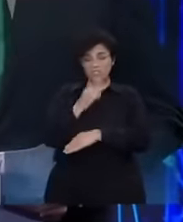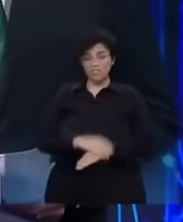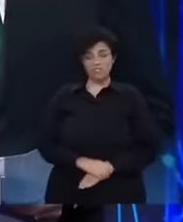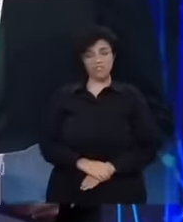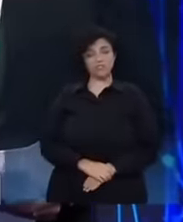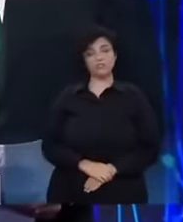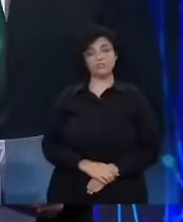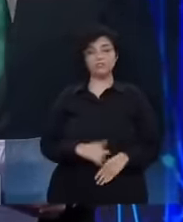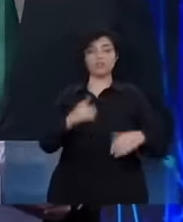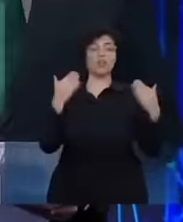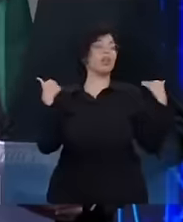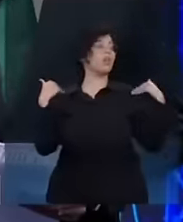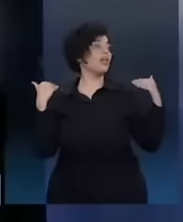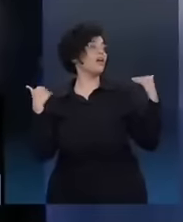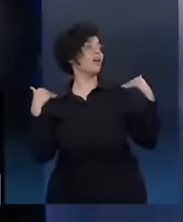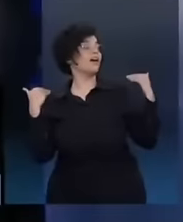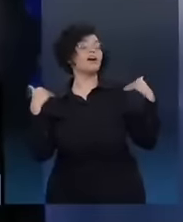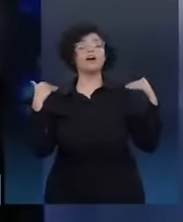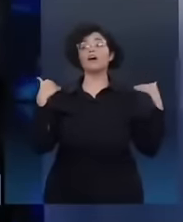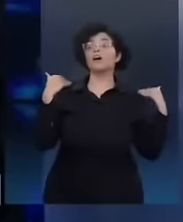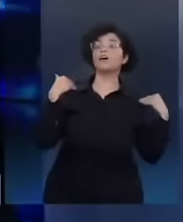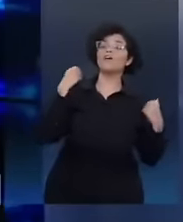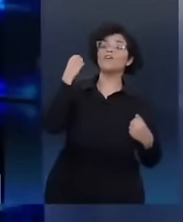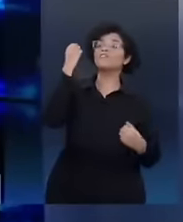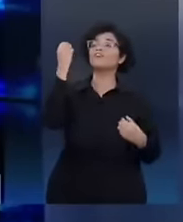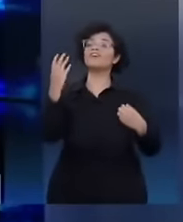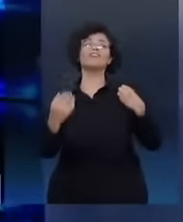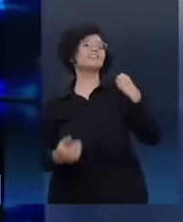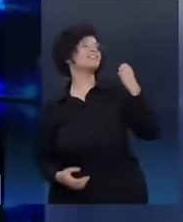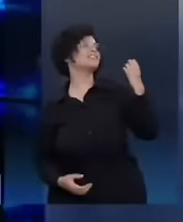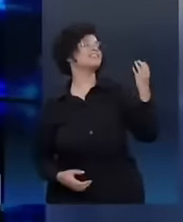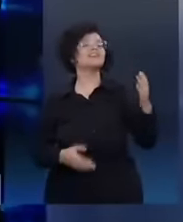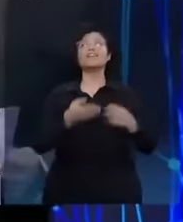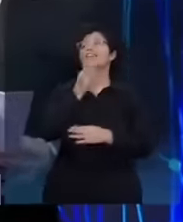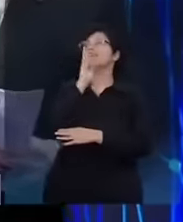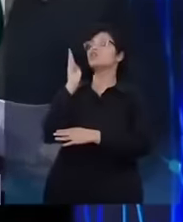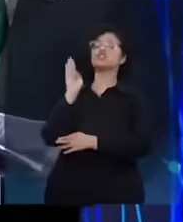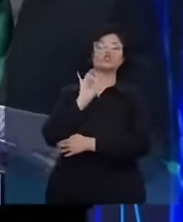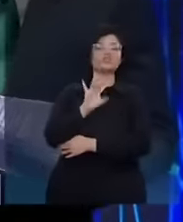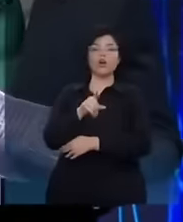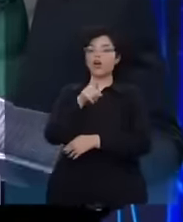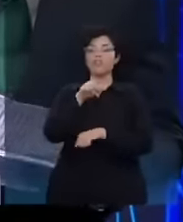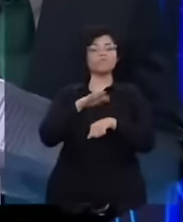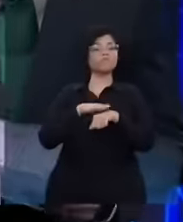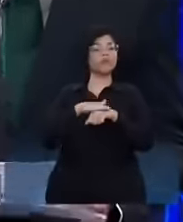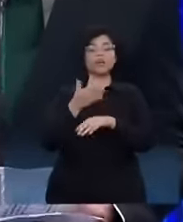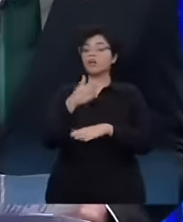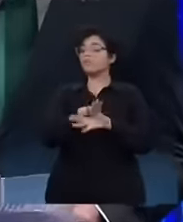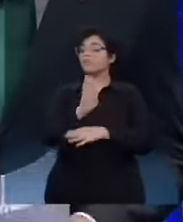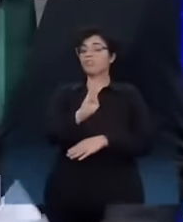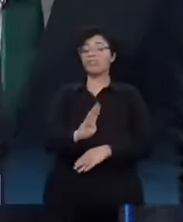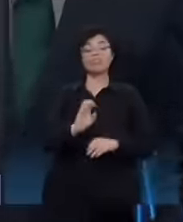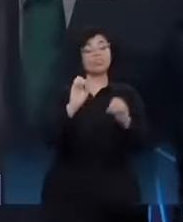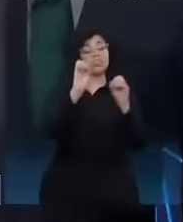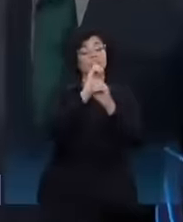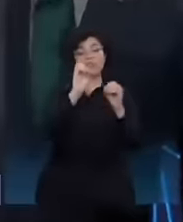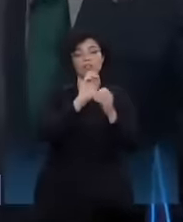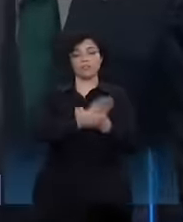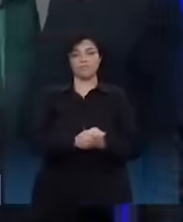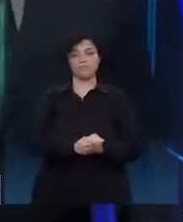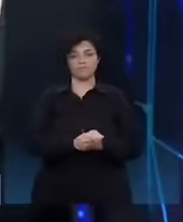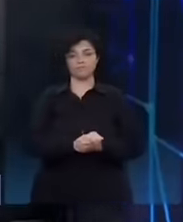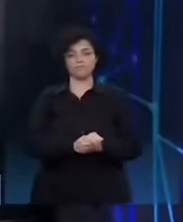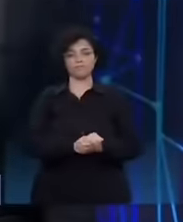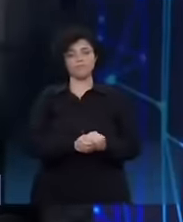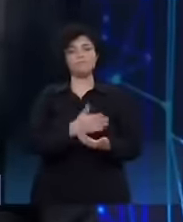Você passeou por aí, as suas viagens, mais nada além disso. Você não fez nada para o Brasil. Vamos falar um pouquinho, o seu projeto